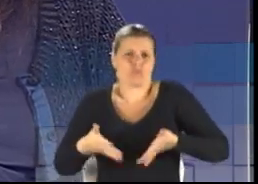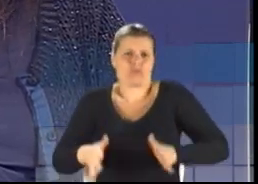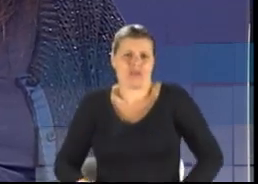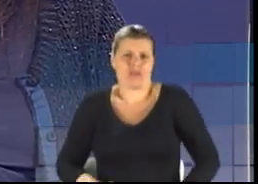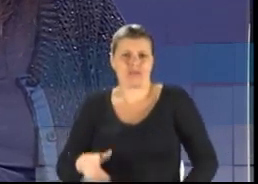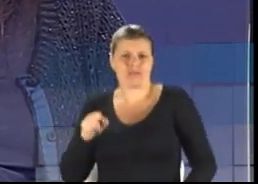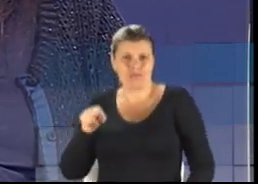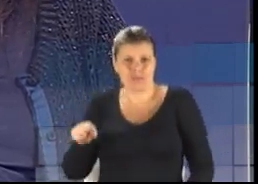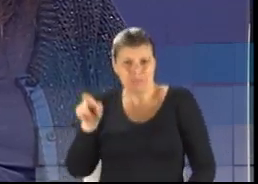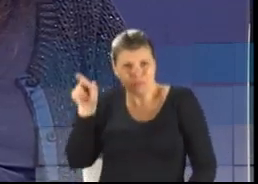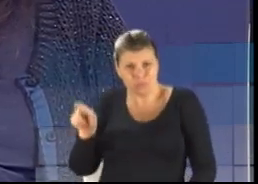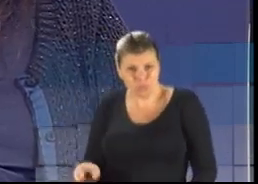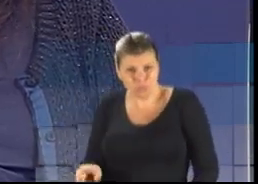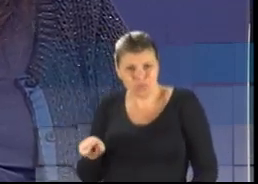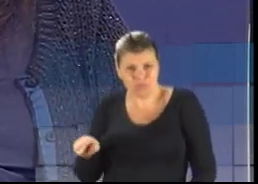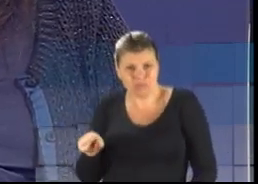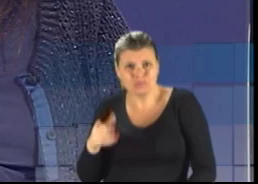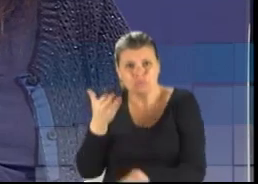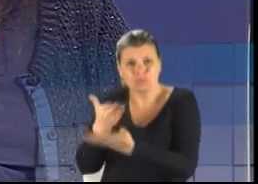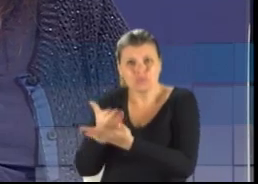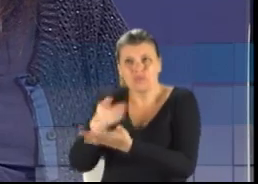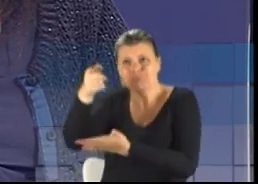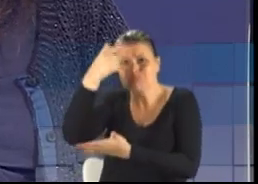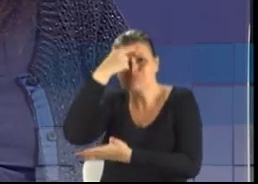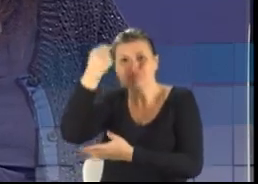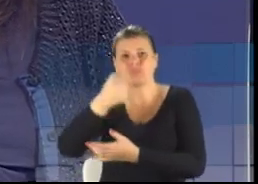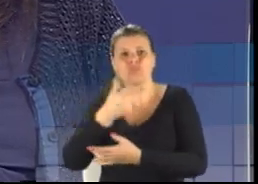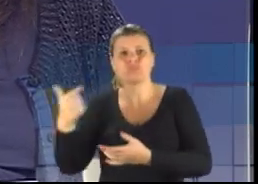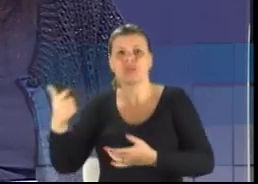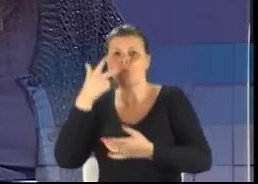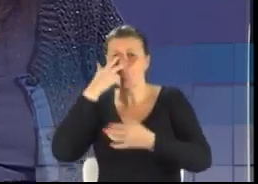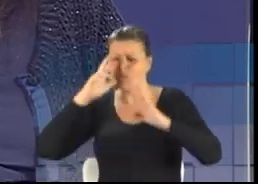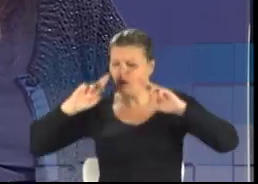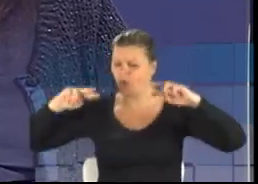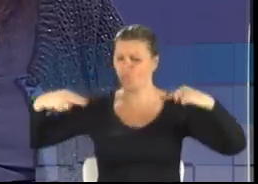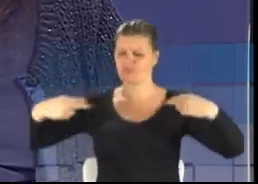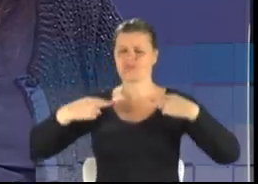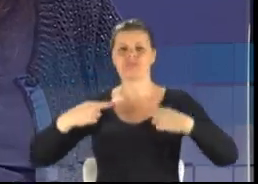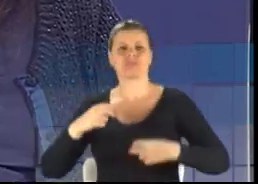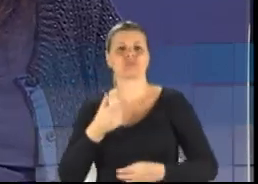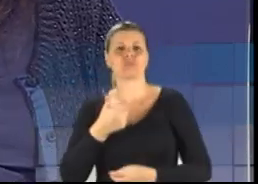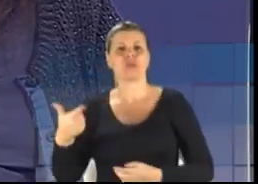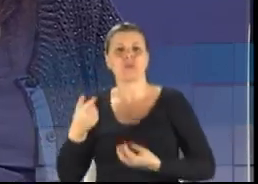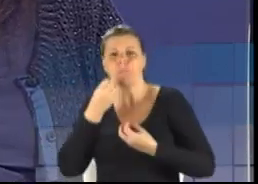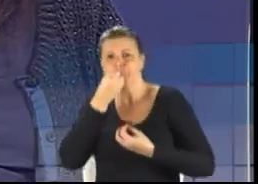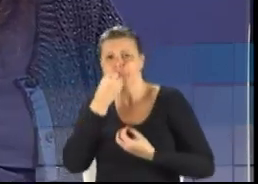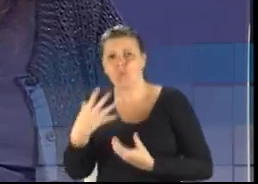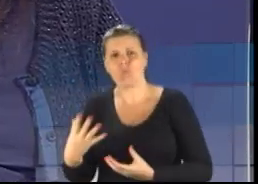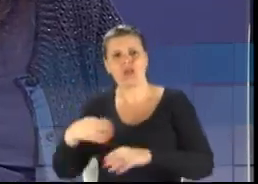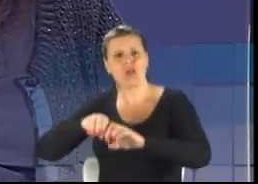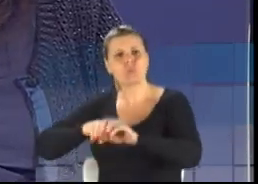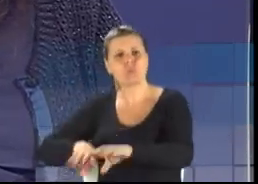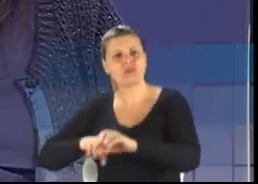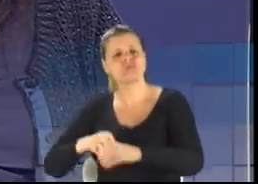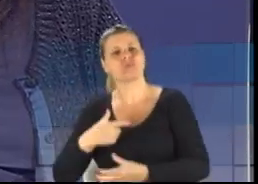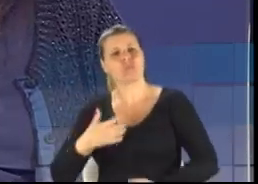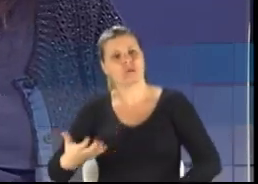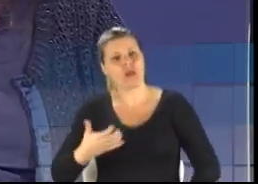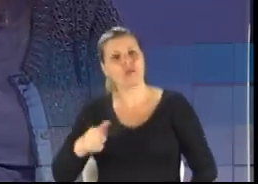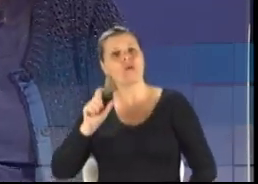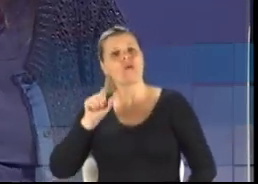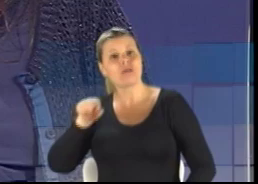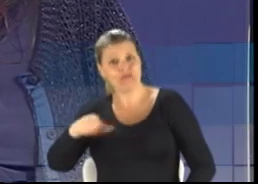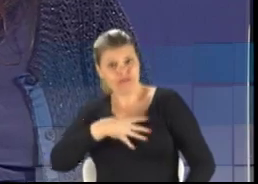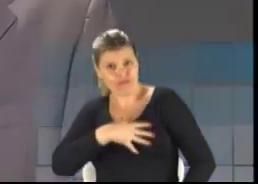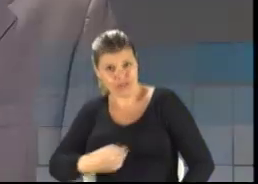que não tem reconhecimento, que não vai dar boa educação para ele. Eu quero o filho do trabalhador estudando na Federal.